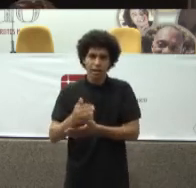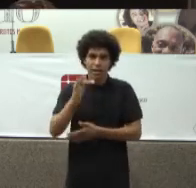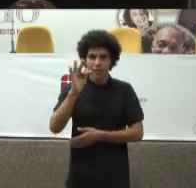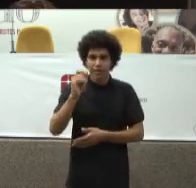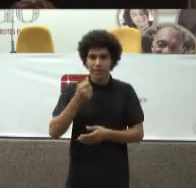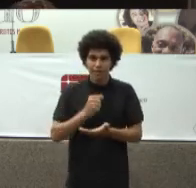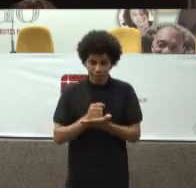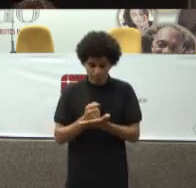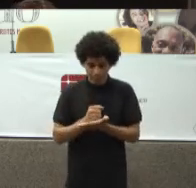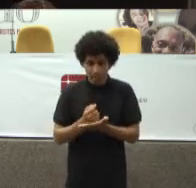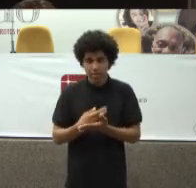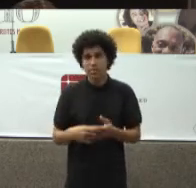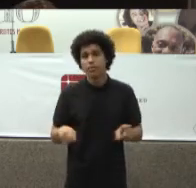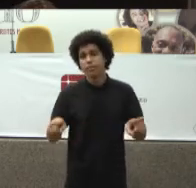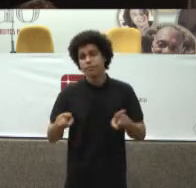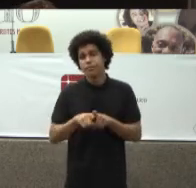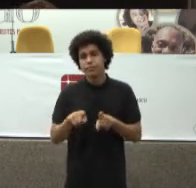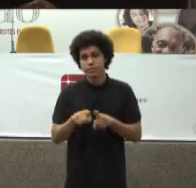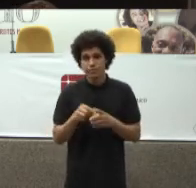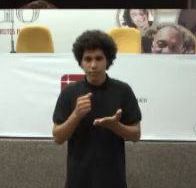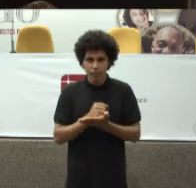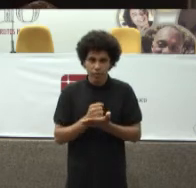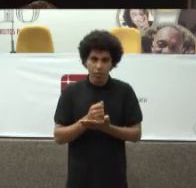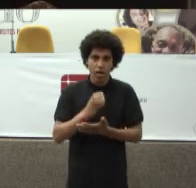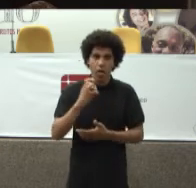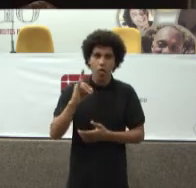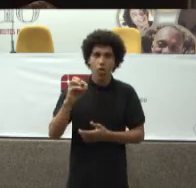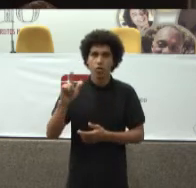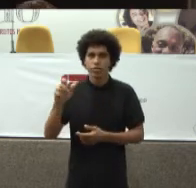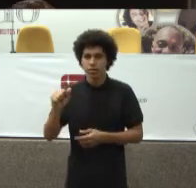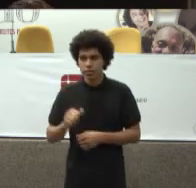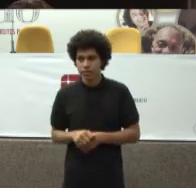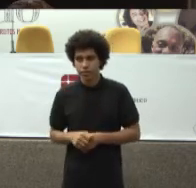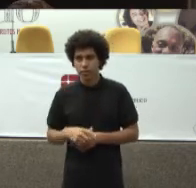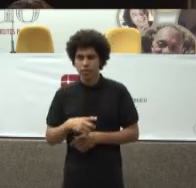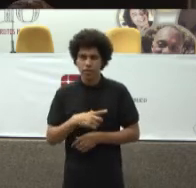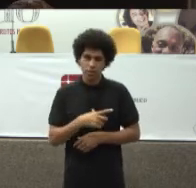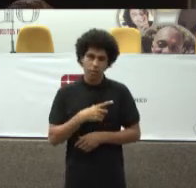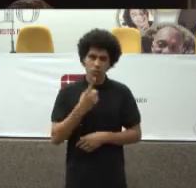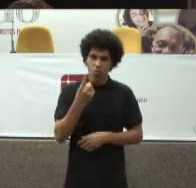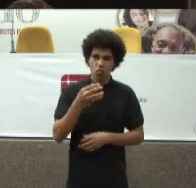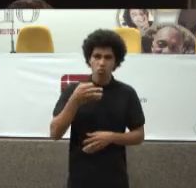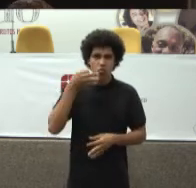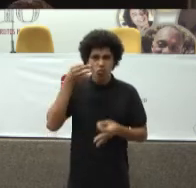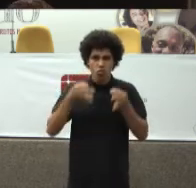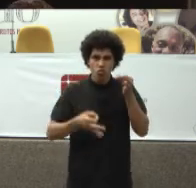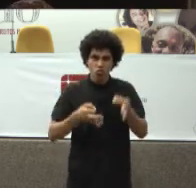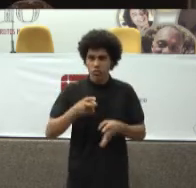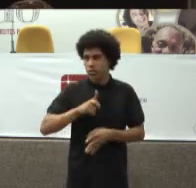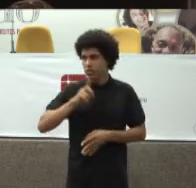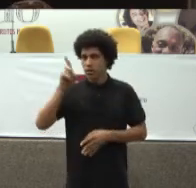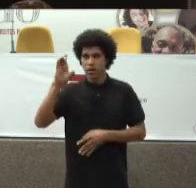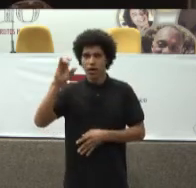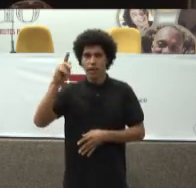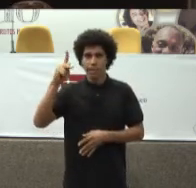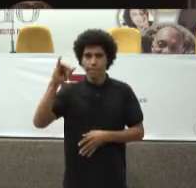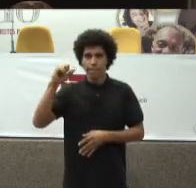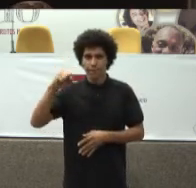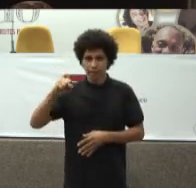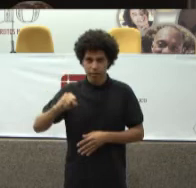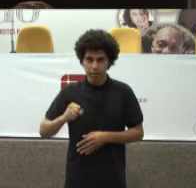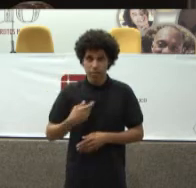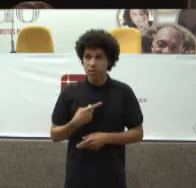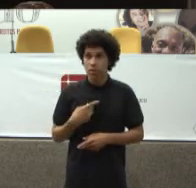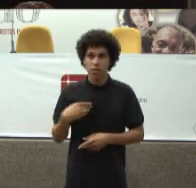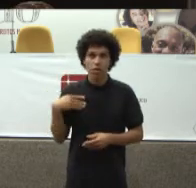No sistema Único De saúde Não é Houve um juiz Até de Campinas A Lene Saiu Houve um juiz De Campinas Que